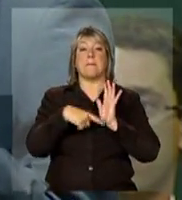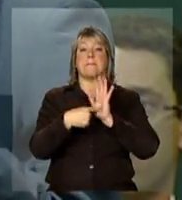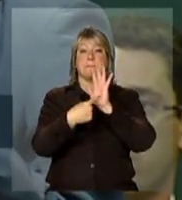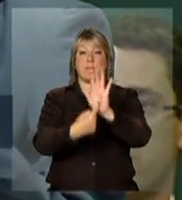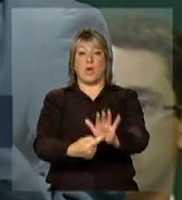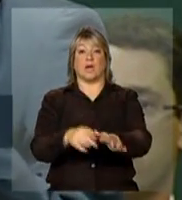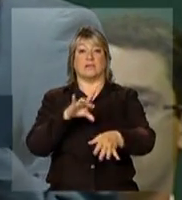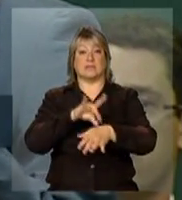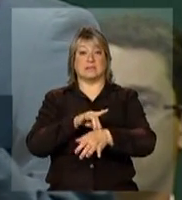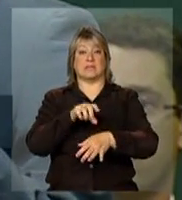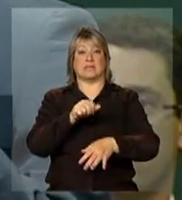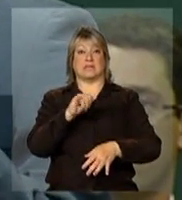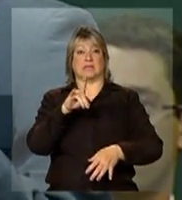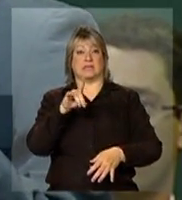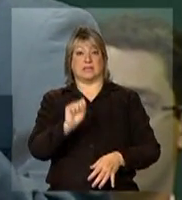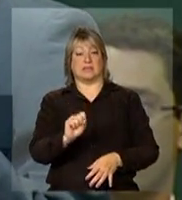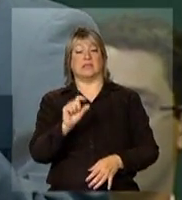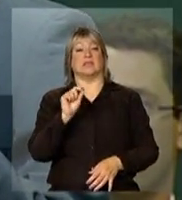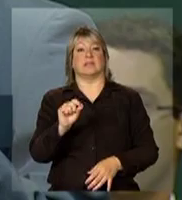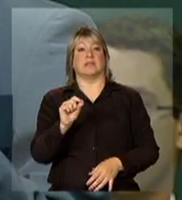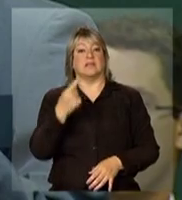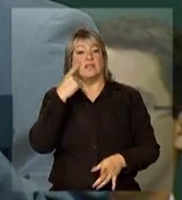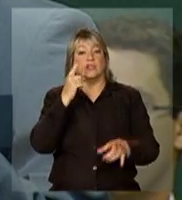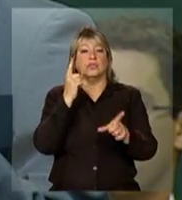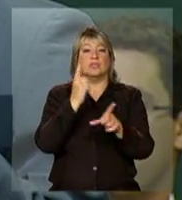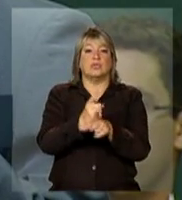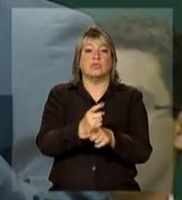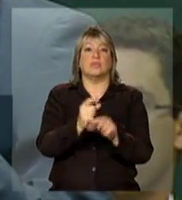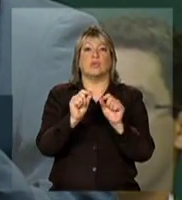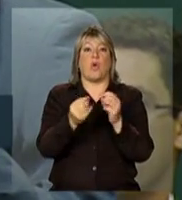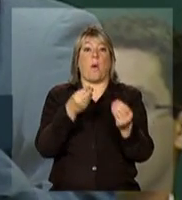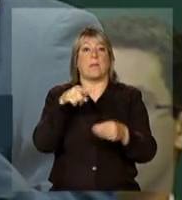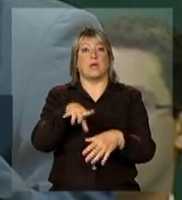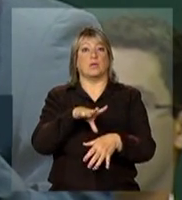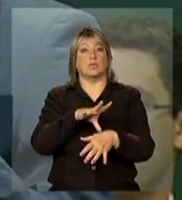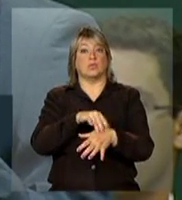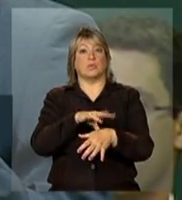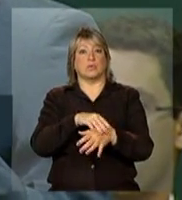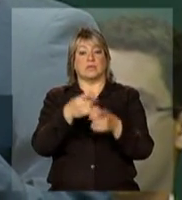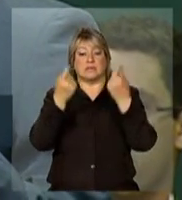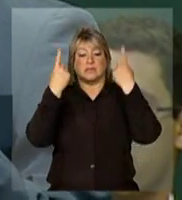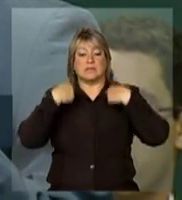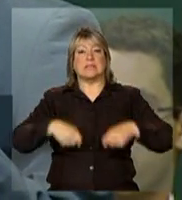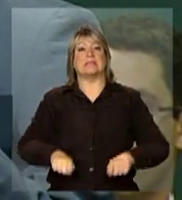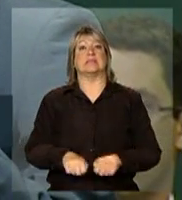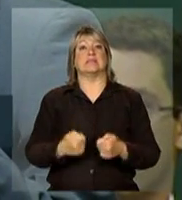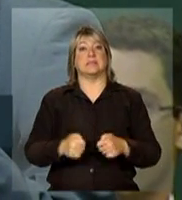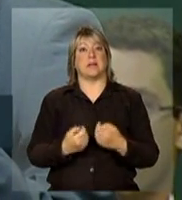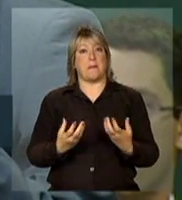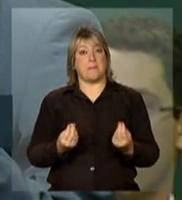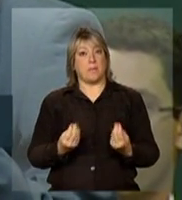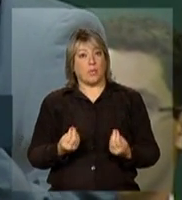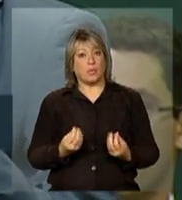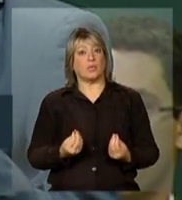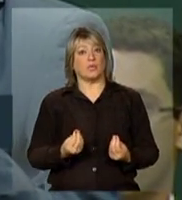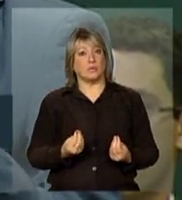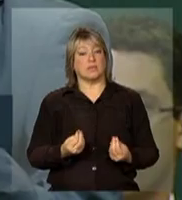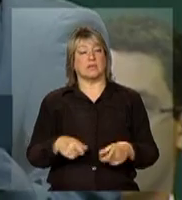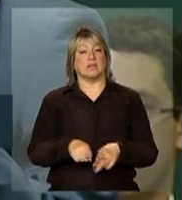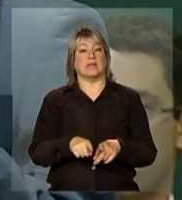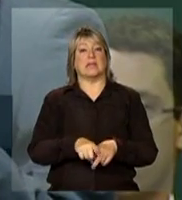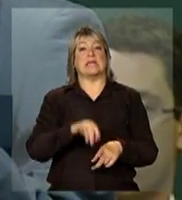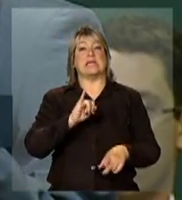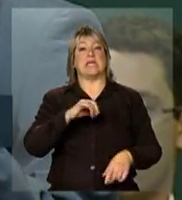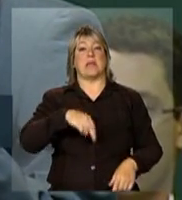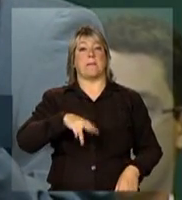descoberta de trás para frente como também uma doença extremamente degenerativa, além de imuna adquirida e crônica.